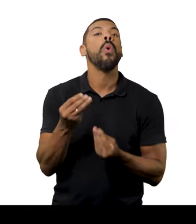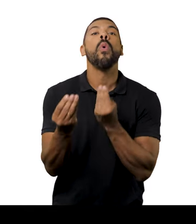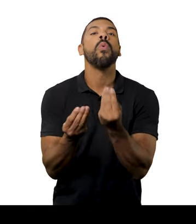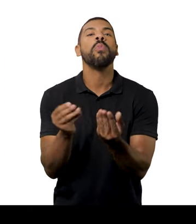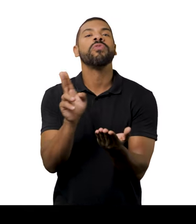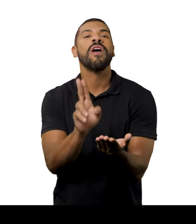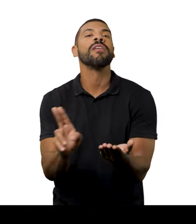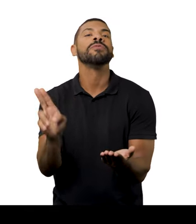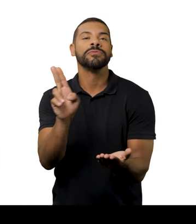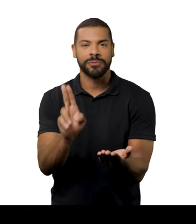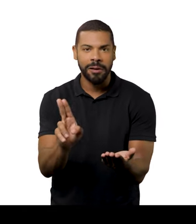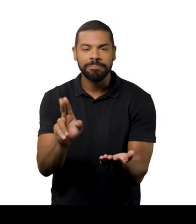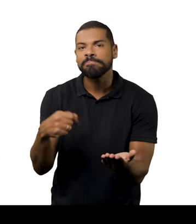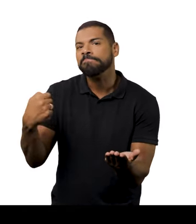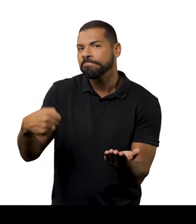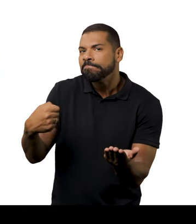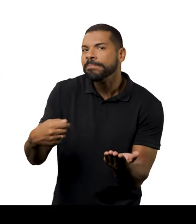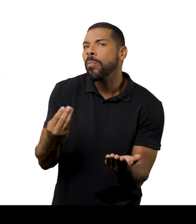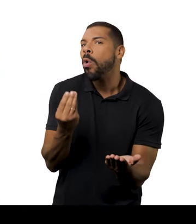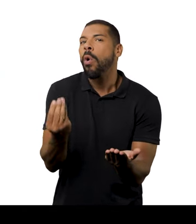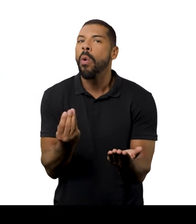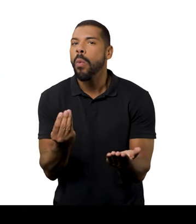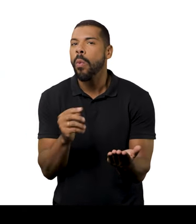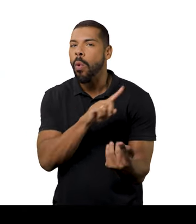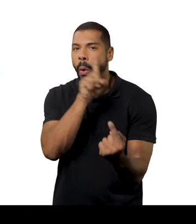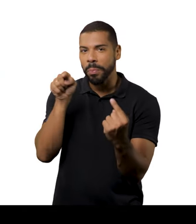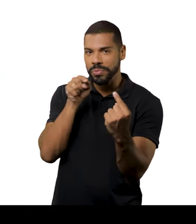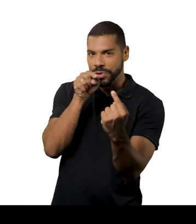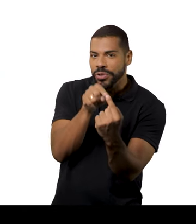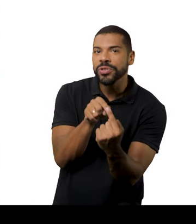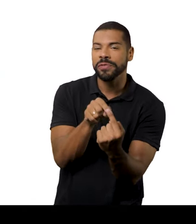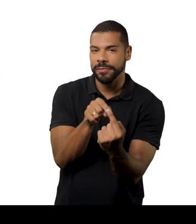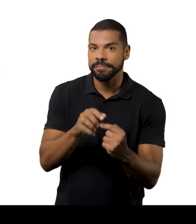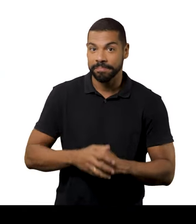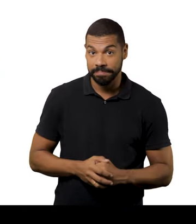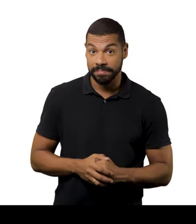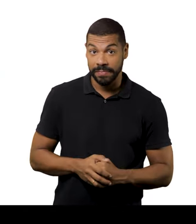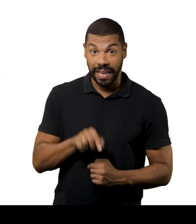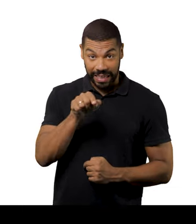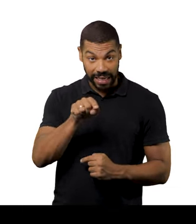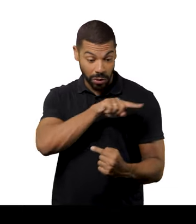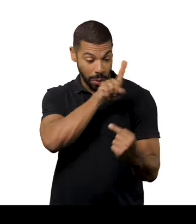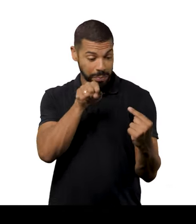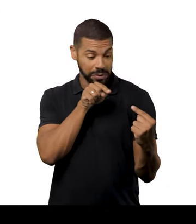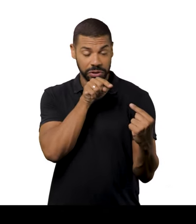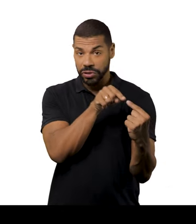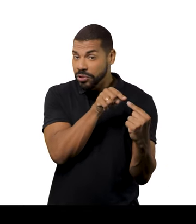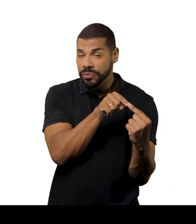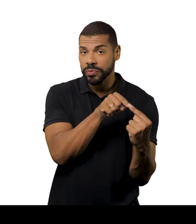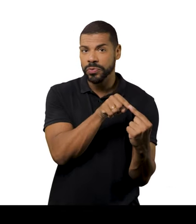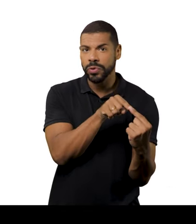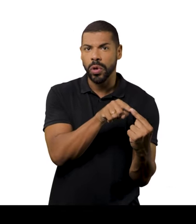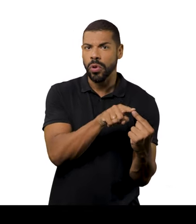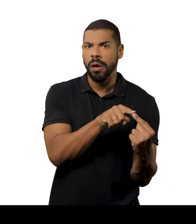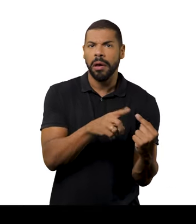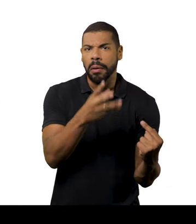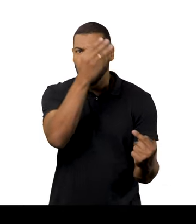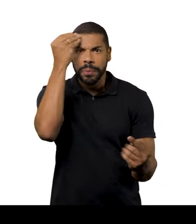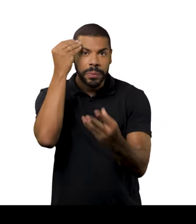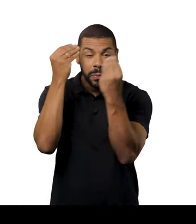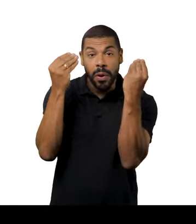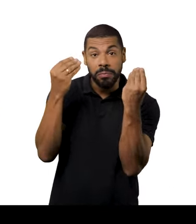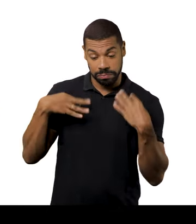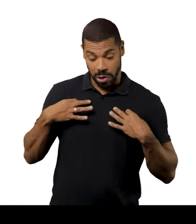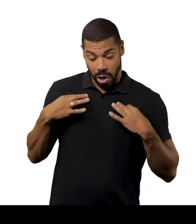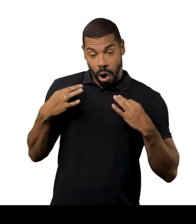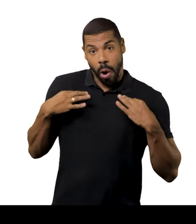uma questão que é a utilização disso. Ele tem essa finalidade, né? E essa finalidade não pode ser